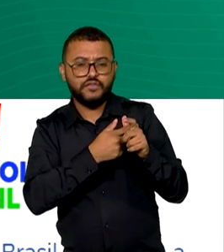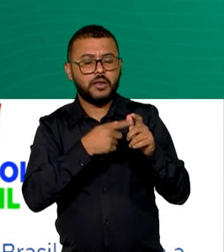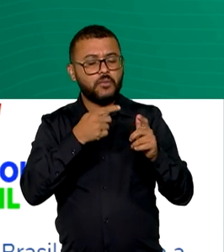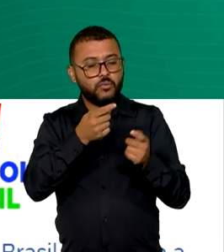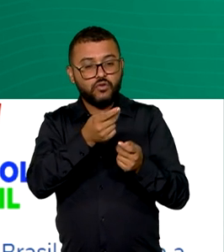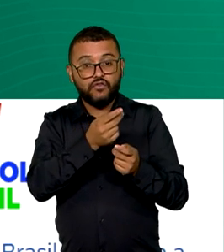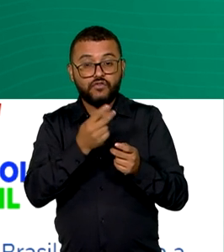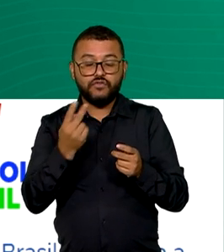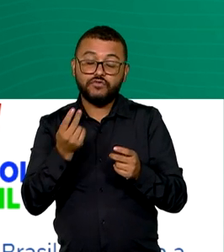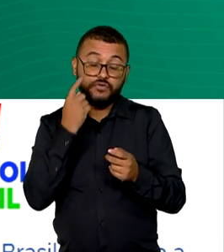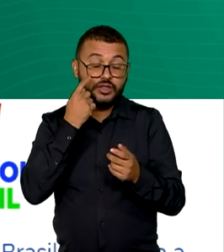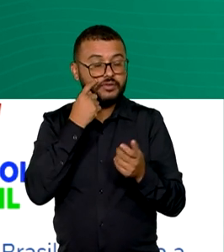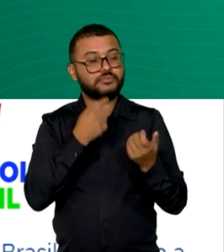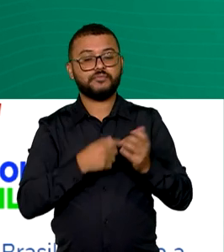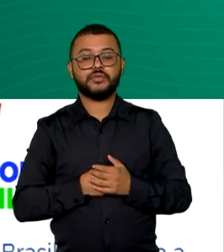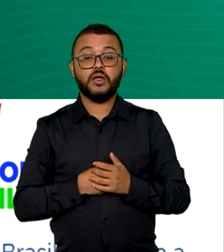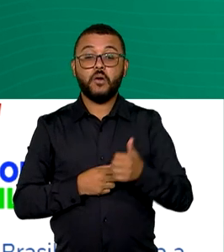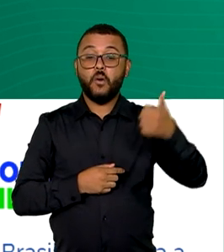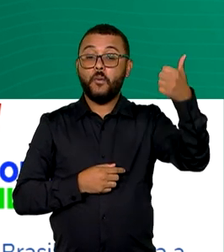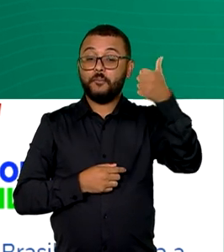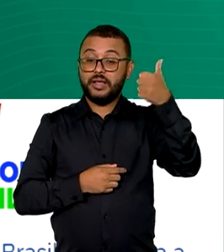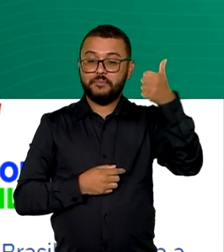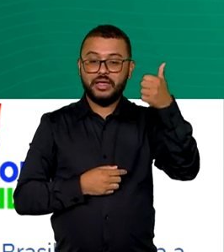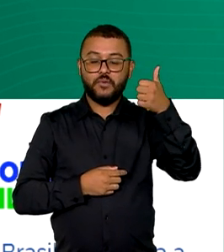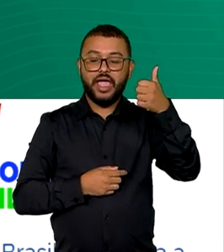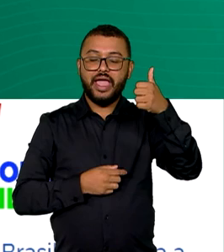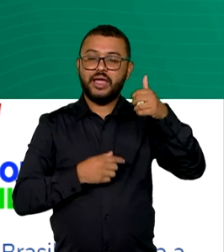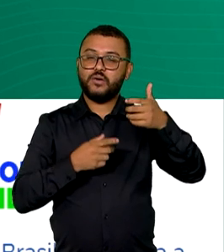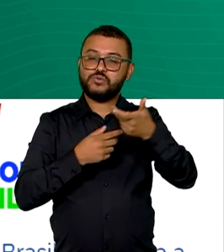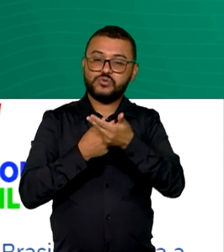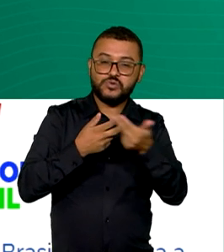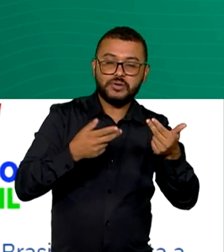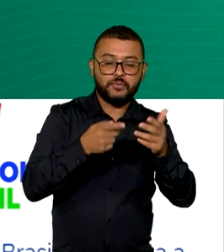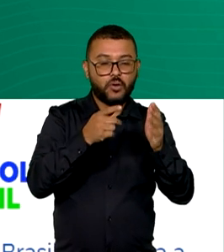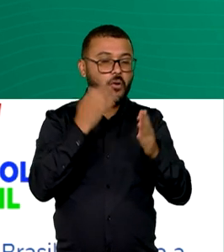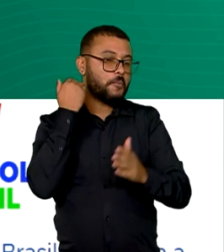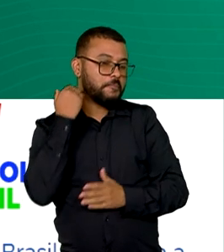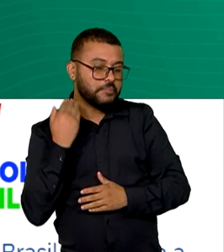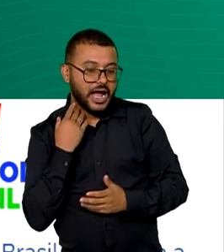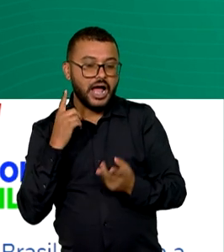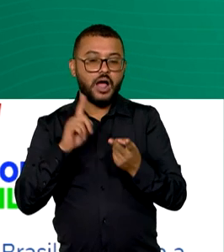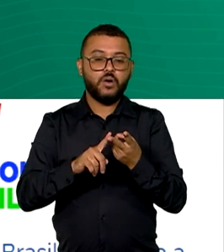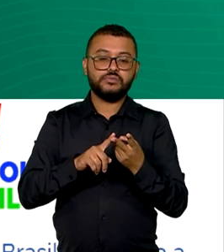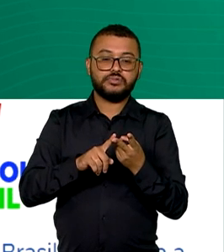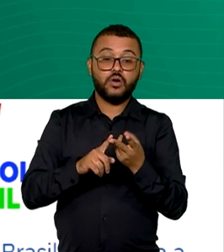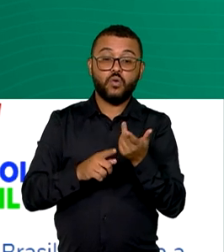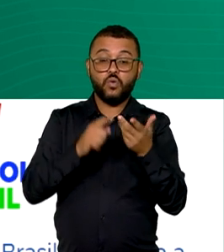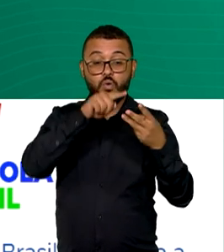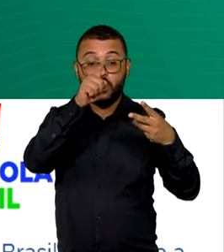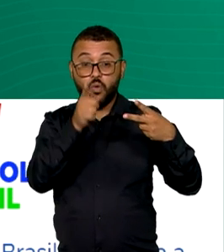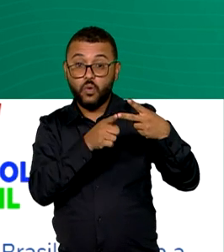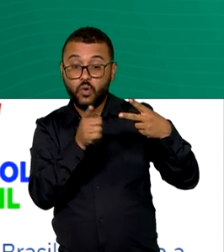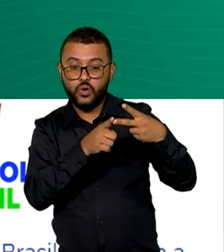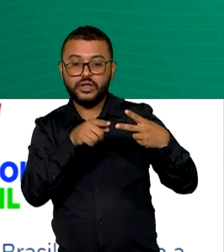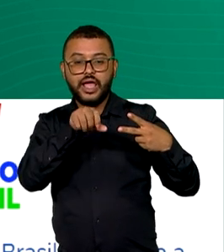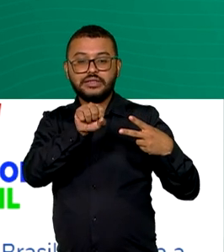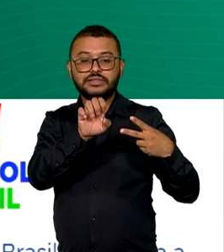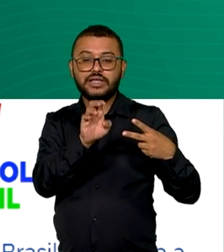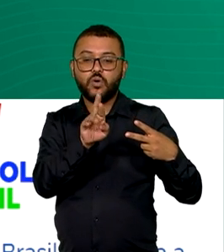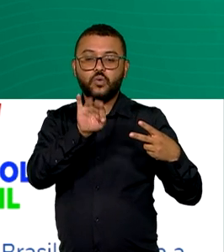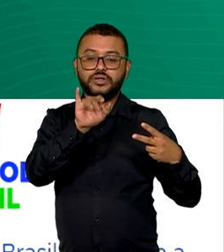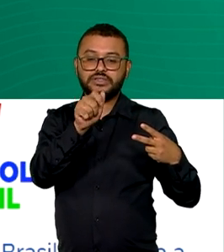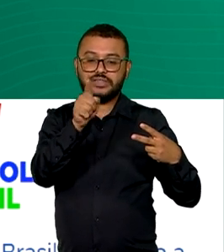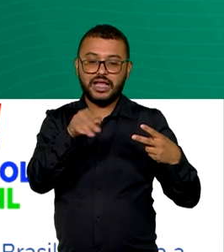valores ficou assim. Primeiro, serviços financeiros. Segundo, securitizadoras.